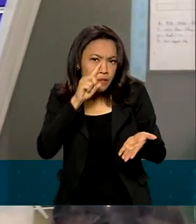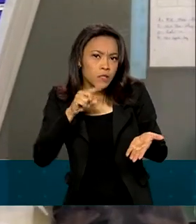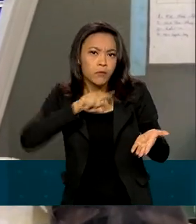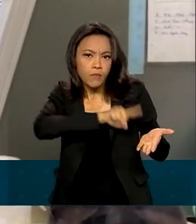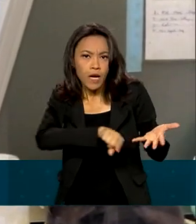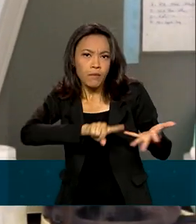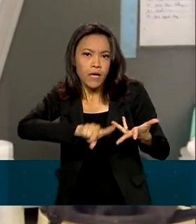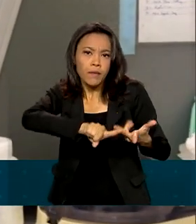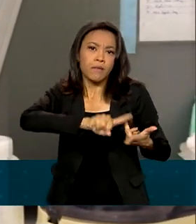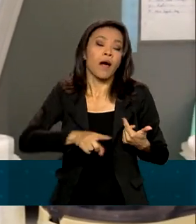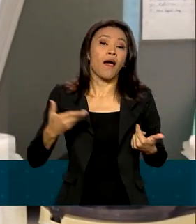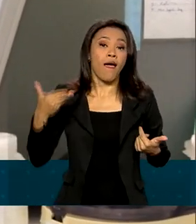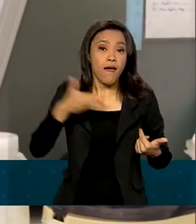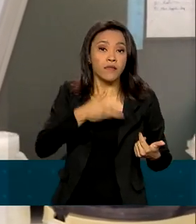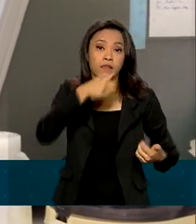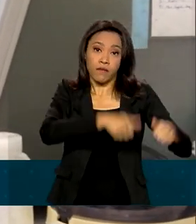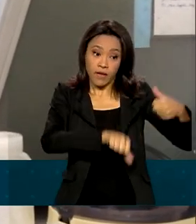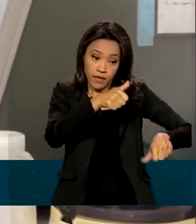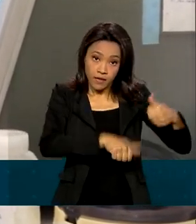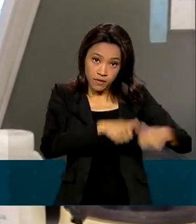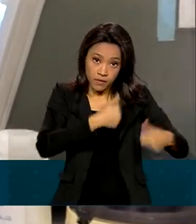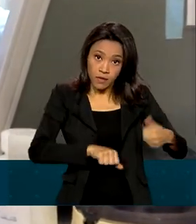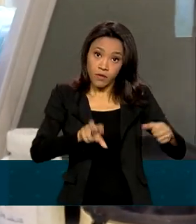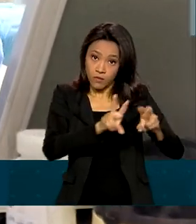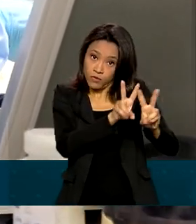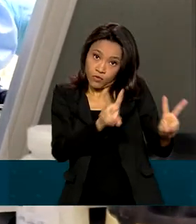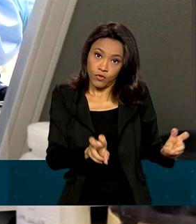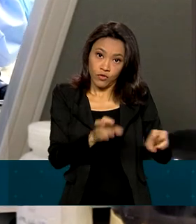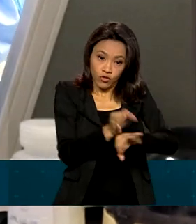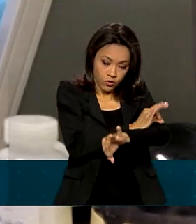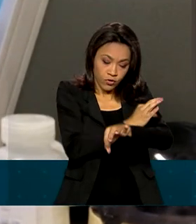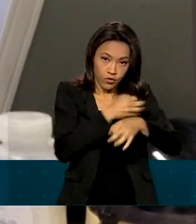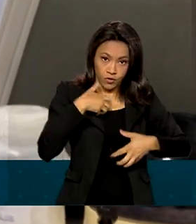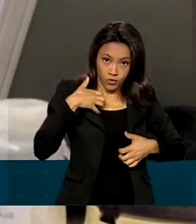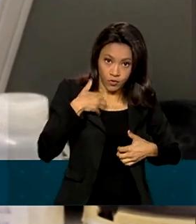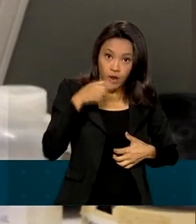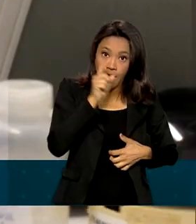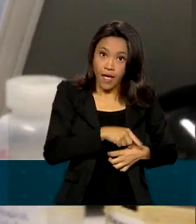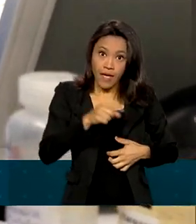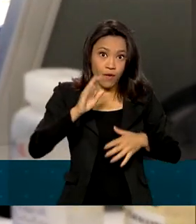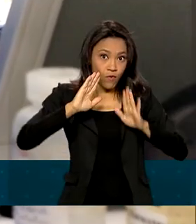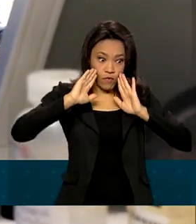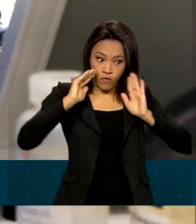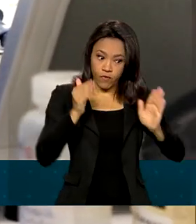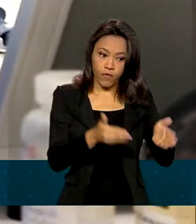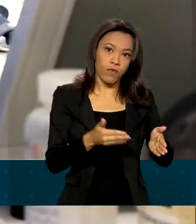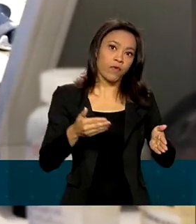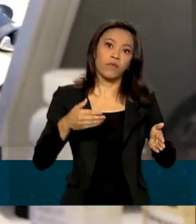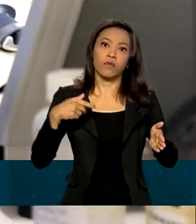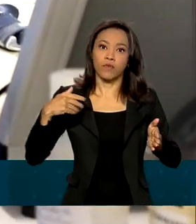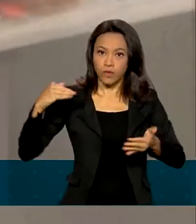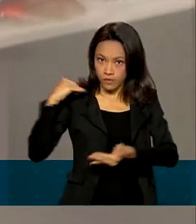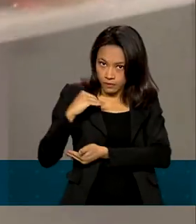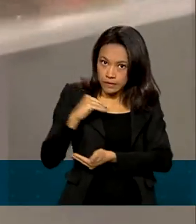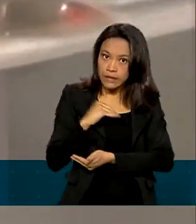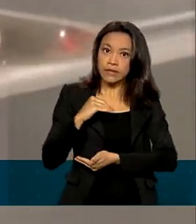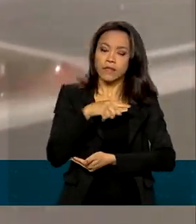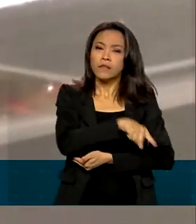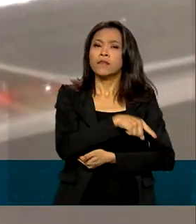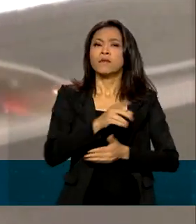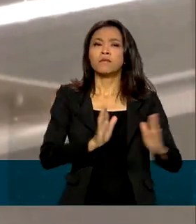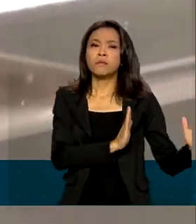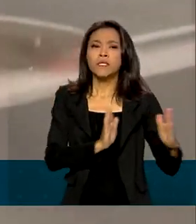avaliação dos testes para varíola dos macacos ocorre em regime de prioridade na Anvisa. No caso do teste aprovado, levou